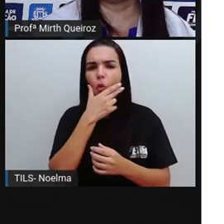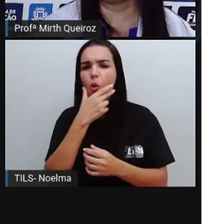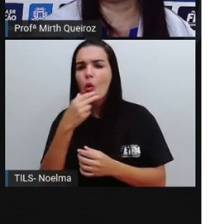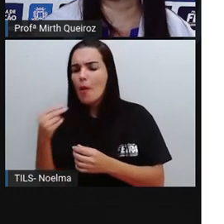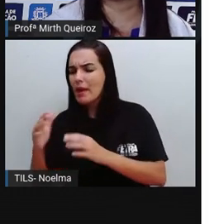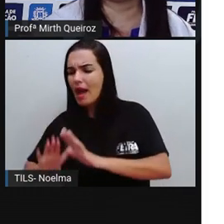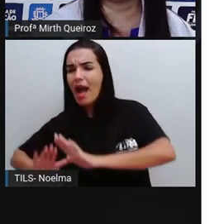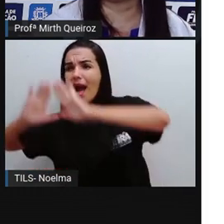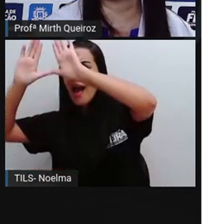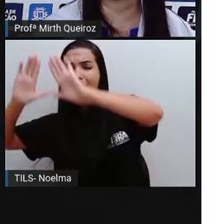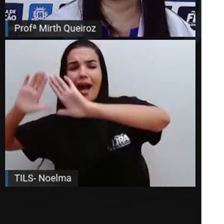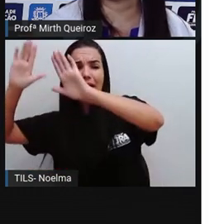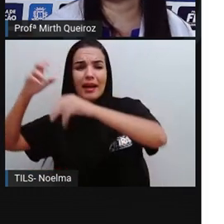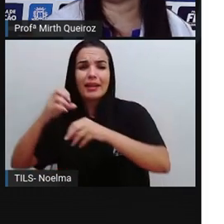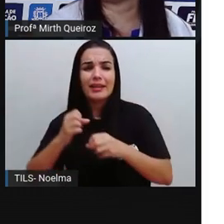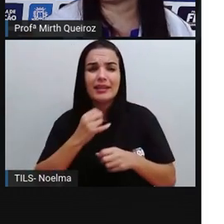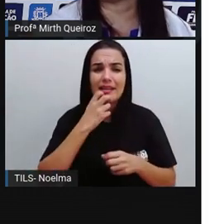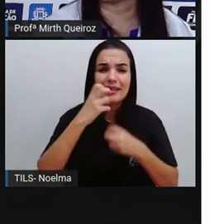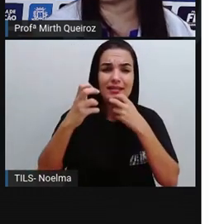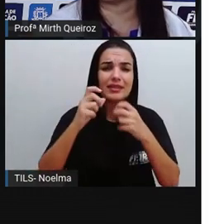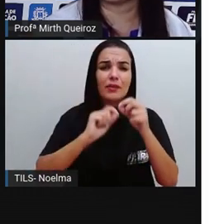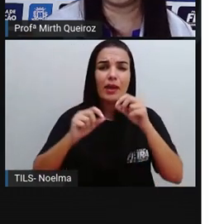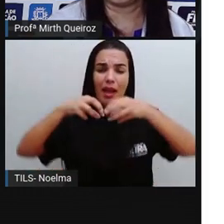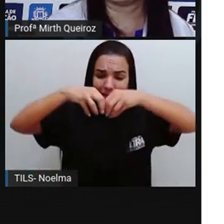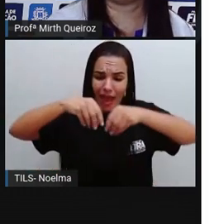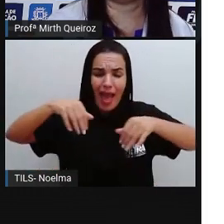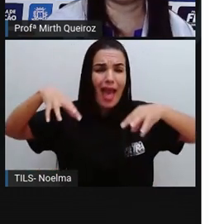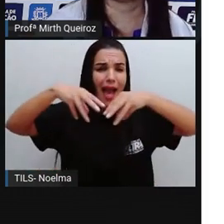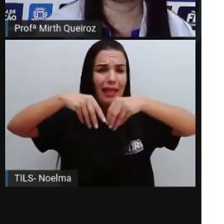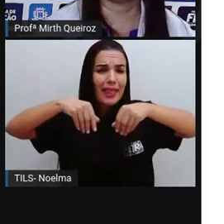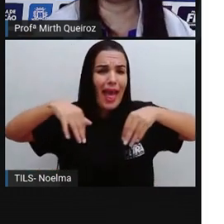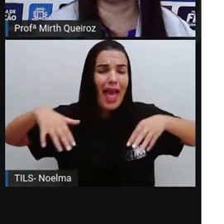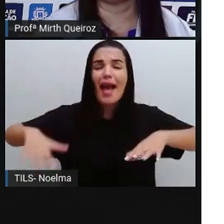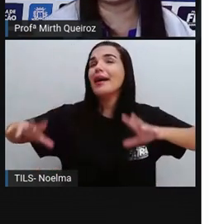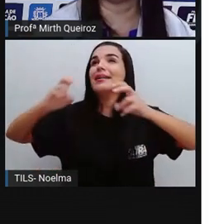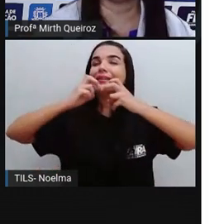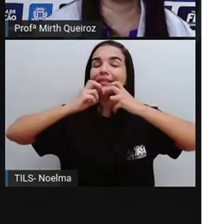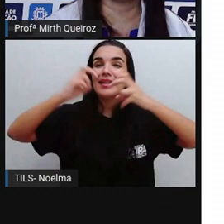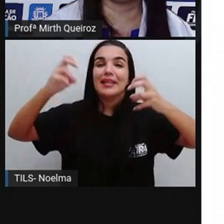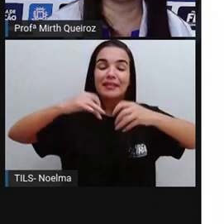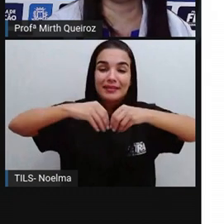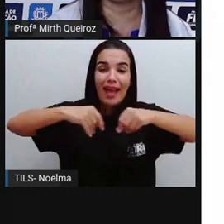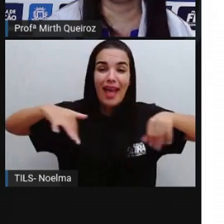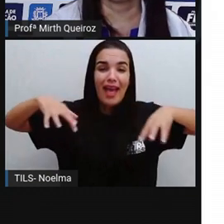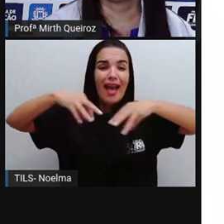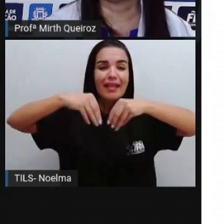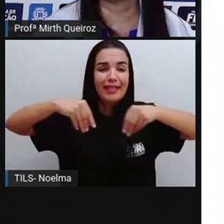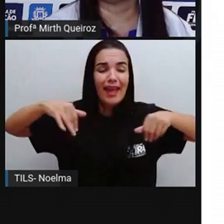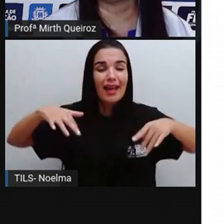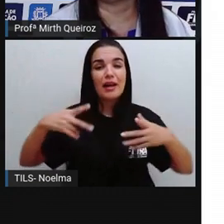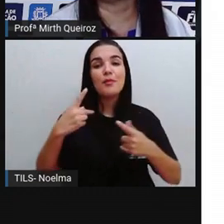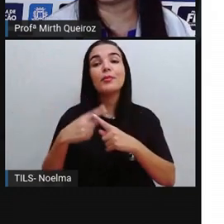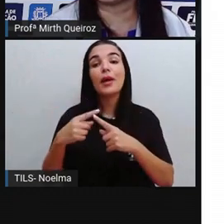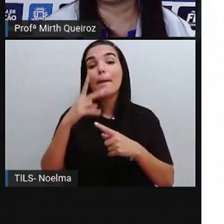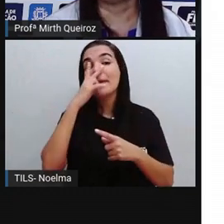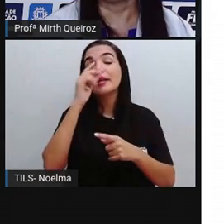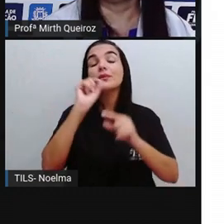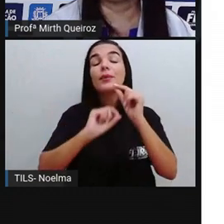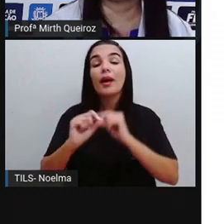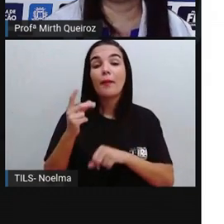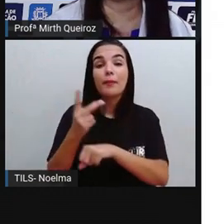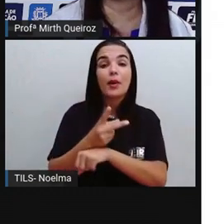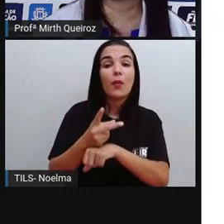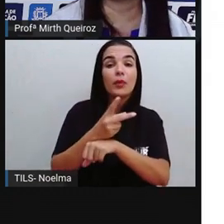terra, terra. Isso porque poderia ser que eles estivessem ali no mar há muito tempo, né? E quando ele viu terra,